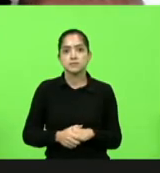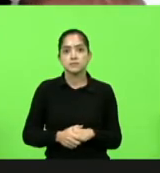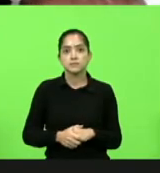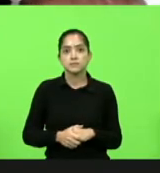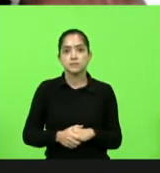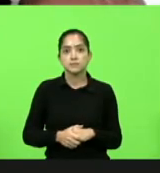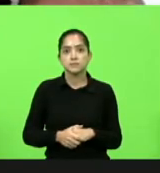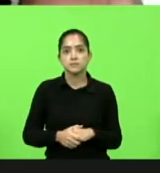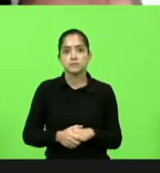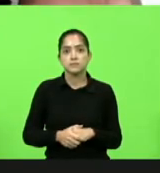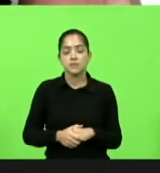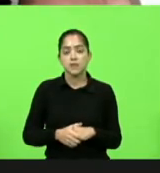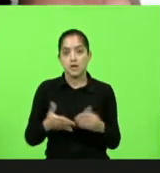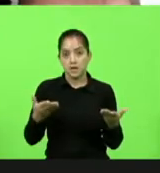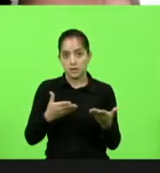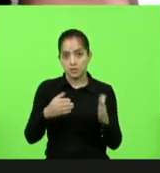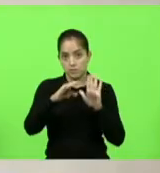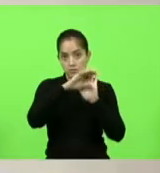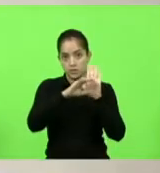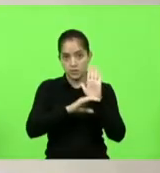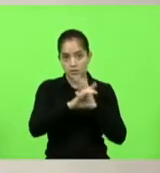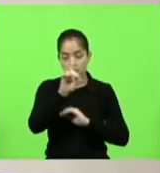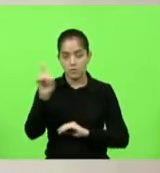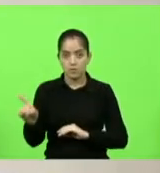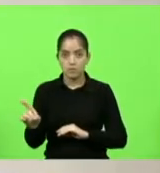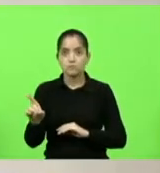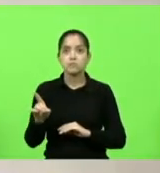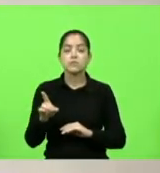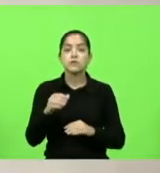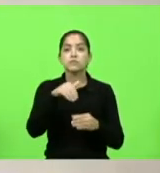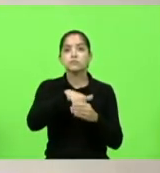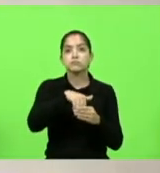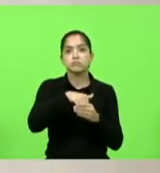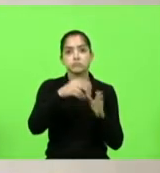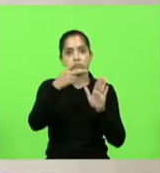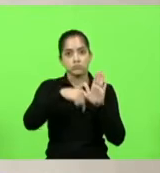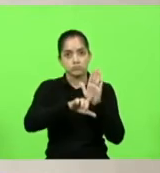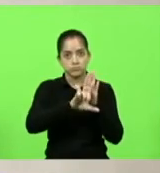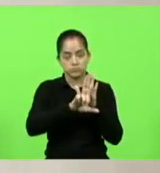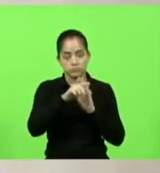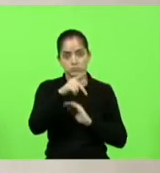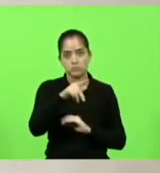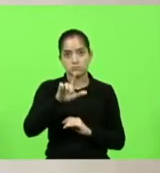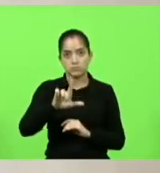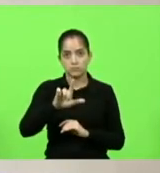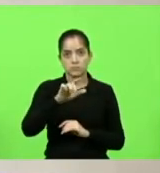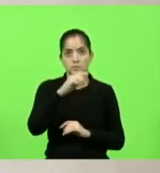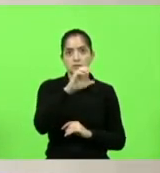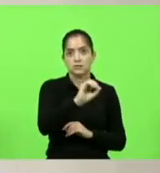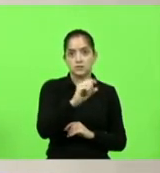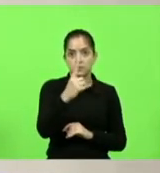Ordem do dia. Votação e redação final do projeto de lei número PL 017